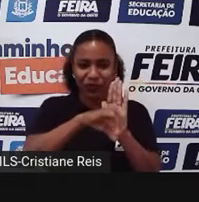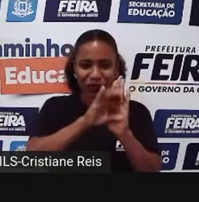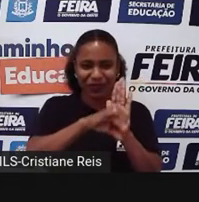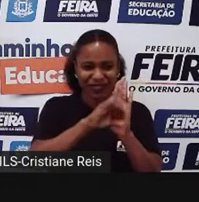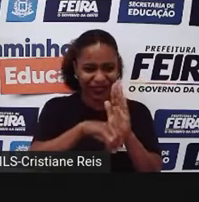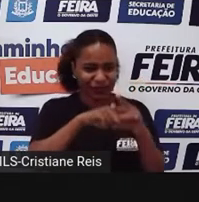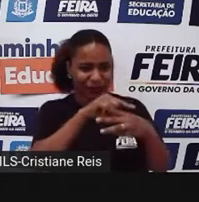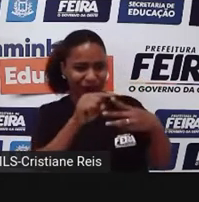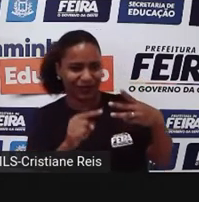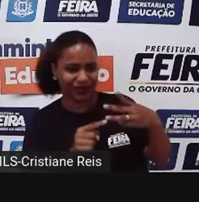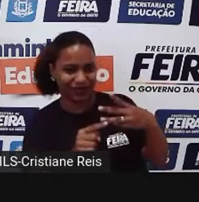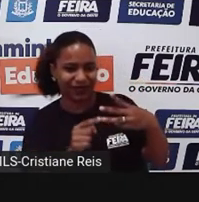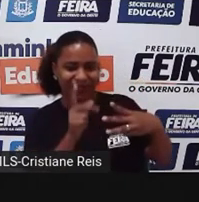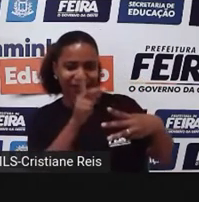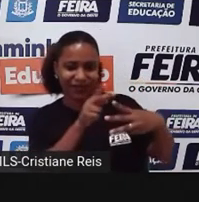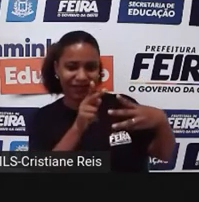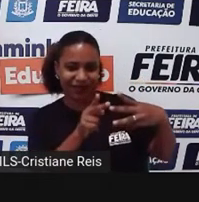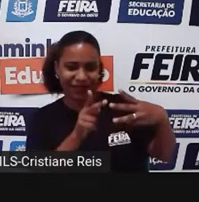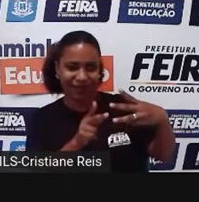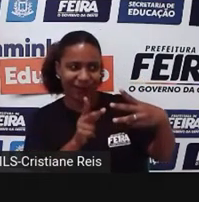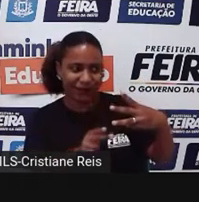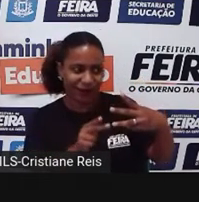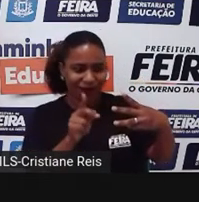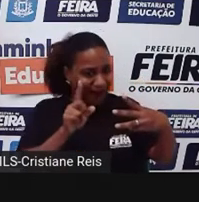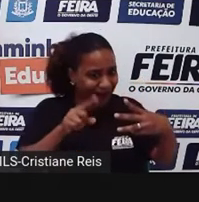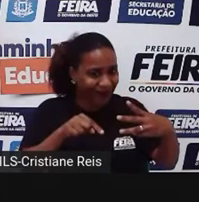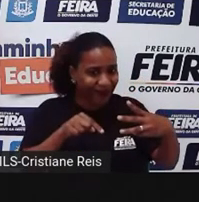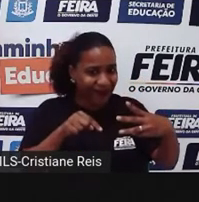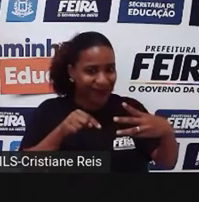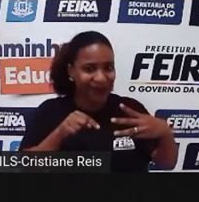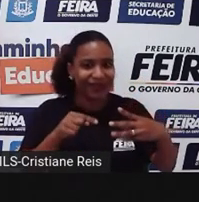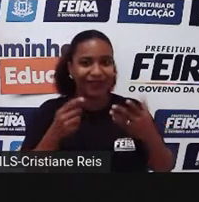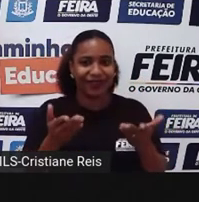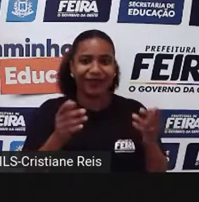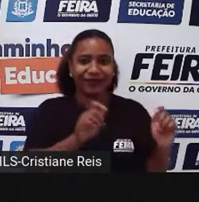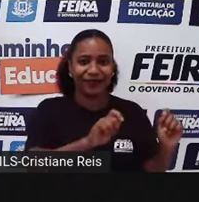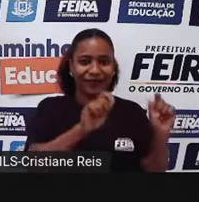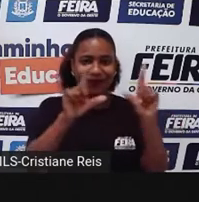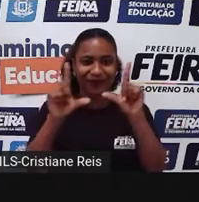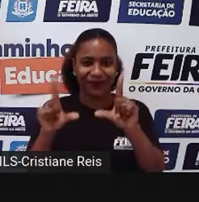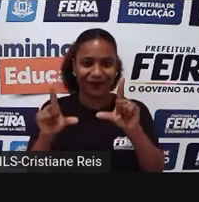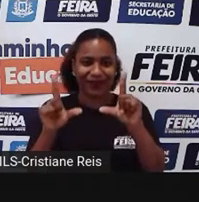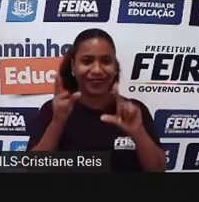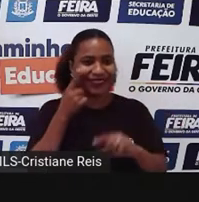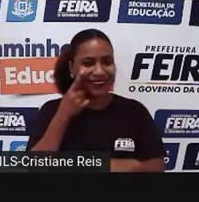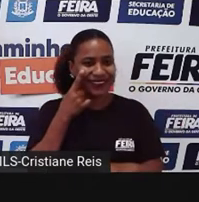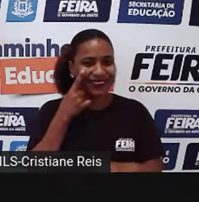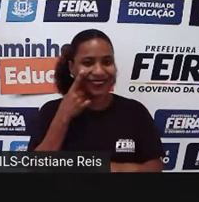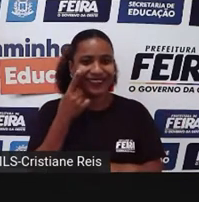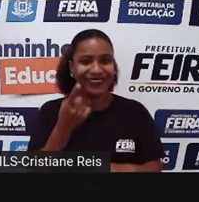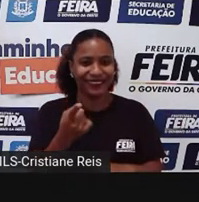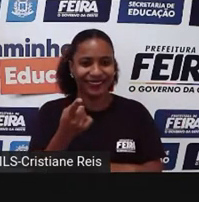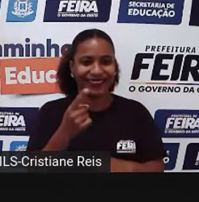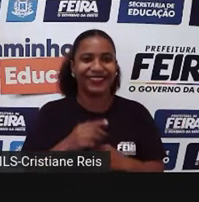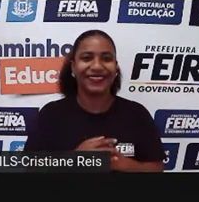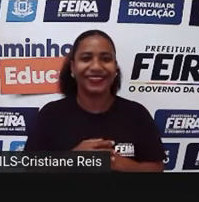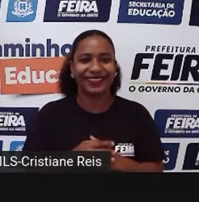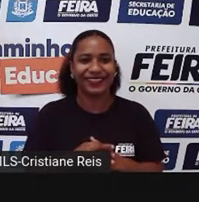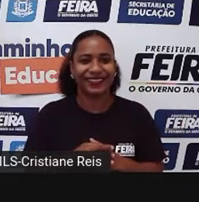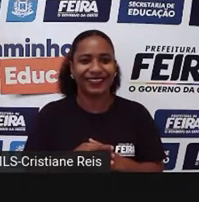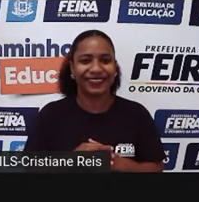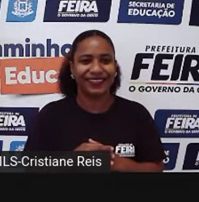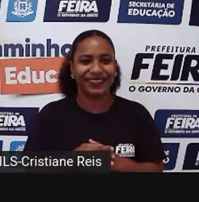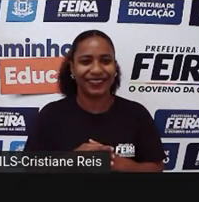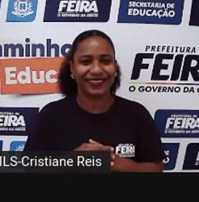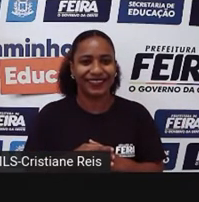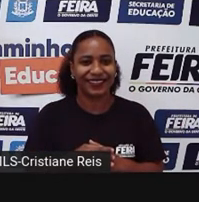mesmo conceito nesses dois campos, e o slide da senhora está aqui, tá? Se quiser, só pedir que eu vou passando. Pronto, eu vou